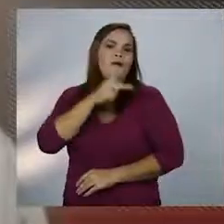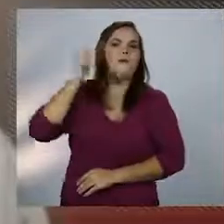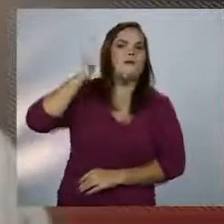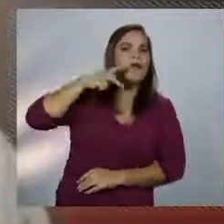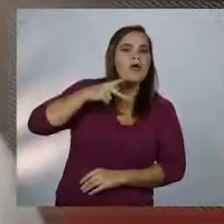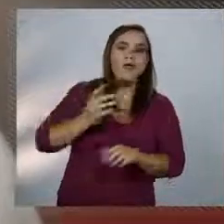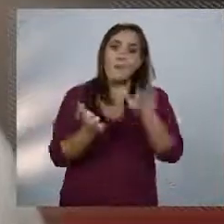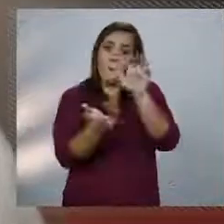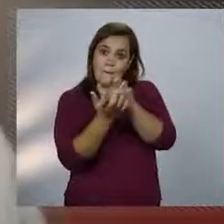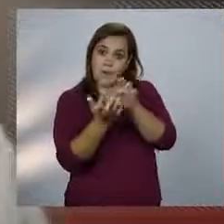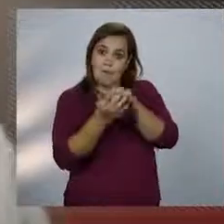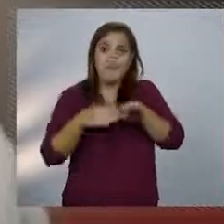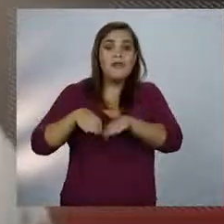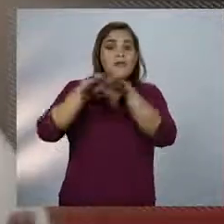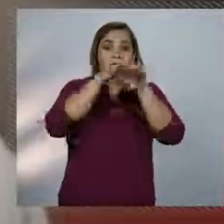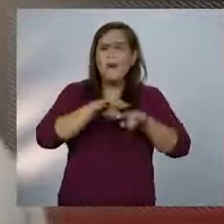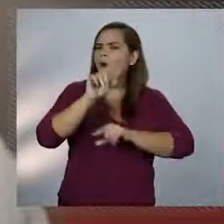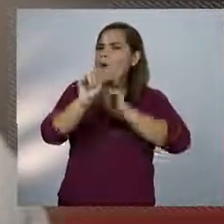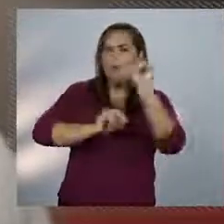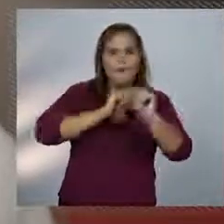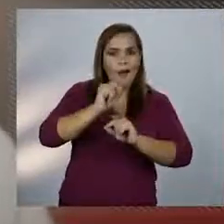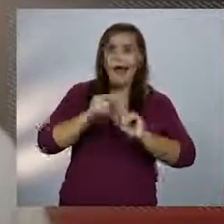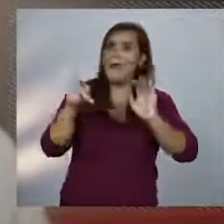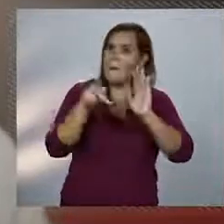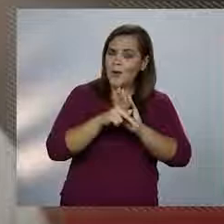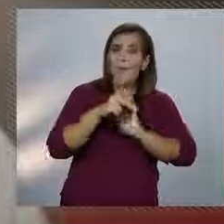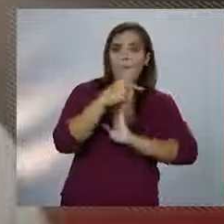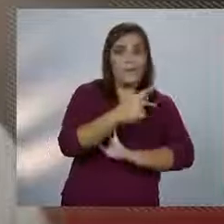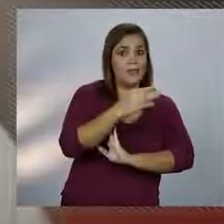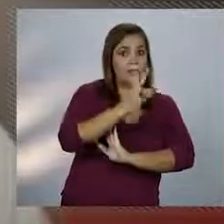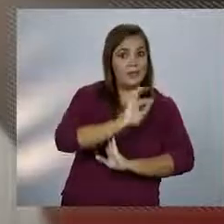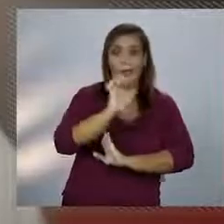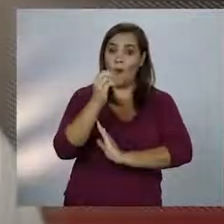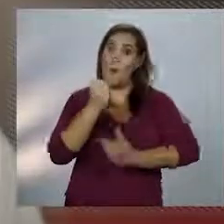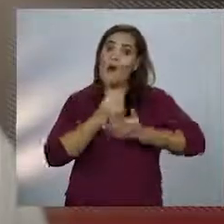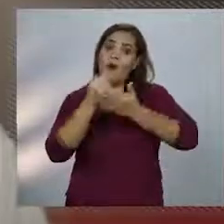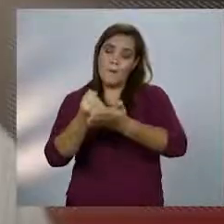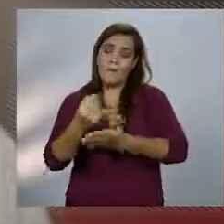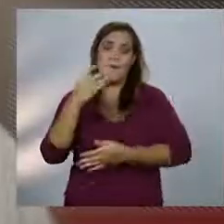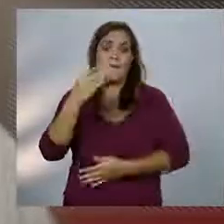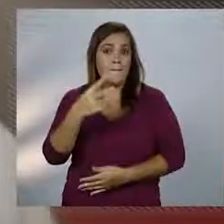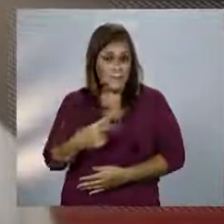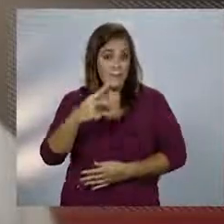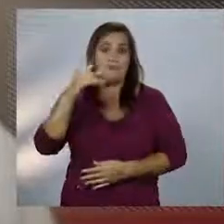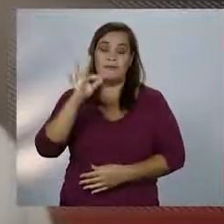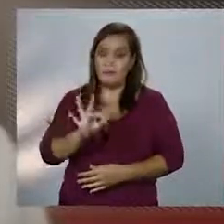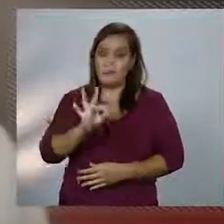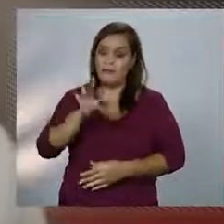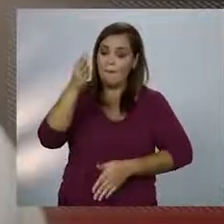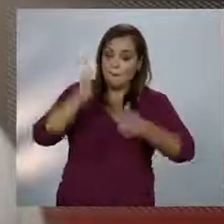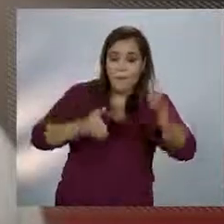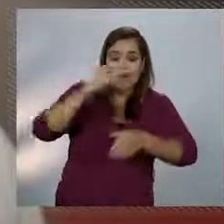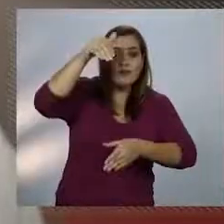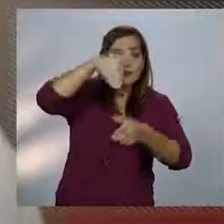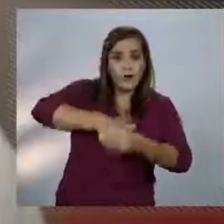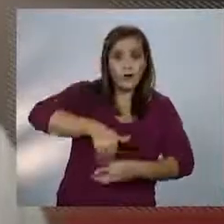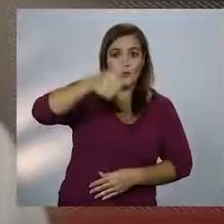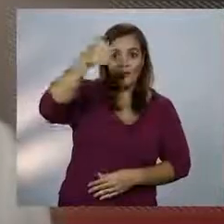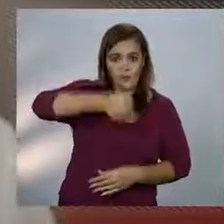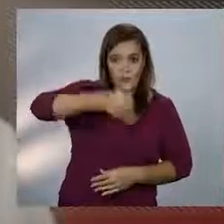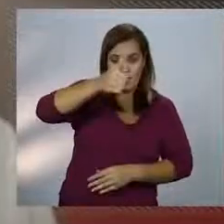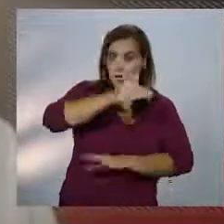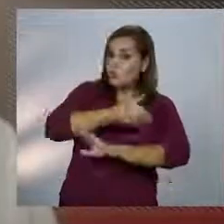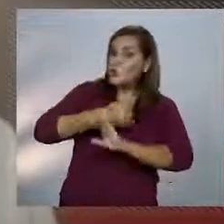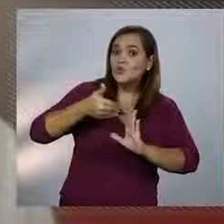Pernambuco têm em comum? São do PT ou foram apoiados pelo PT. E sabe por que todos eles foram eleitos no primeiro